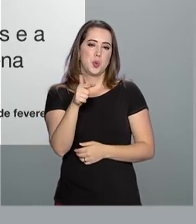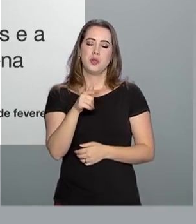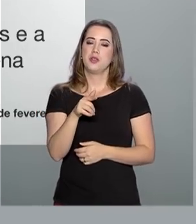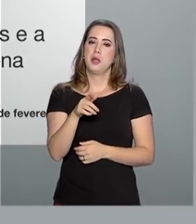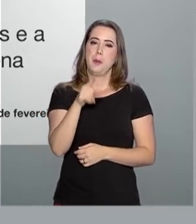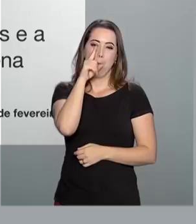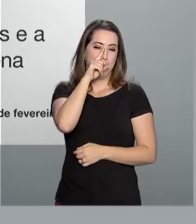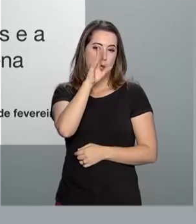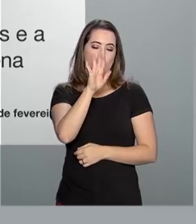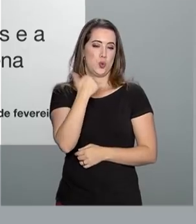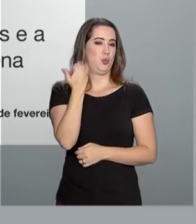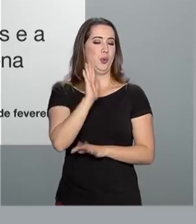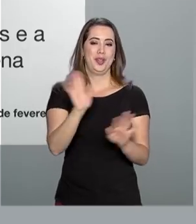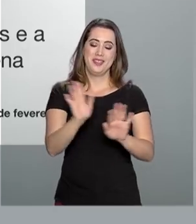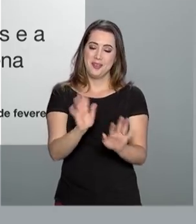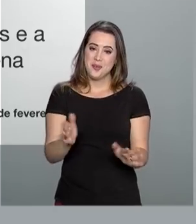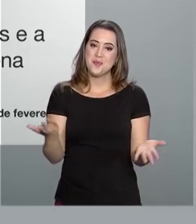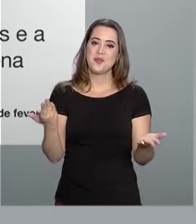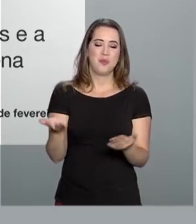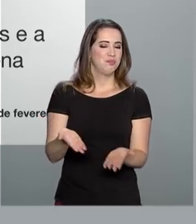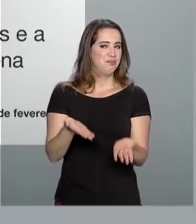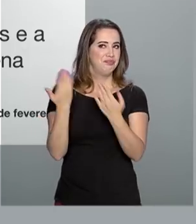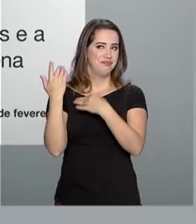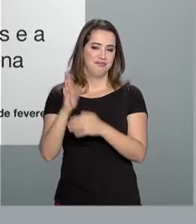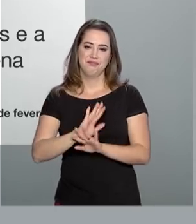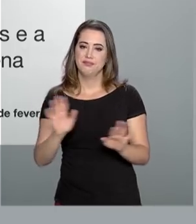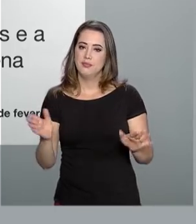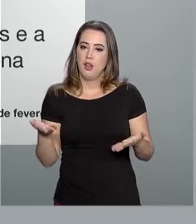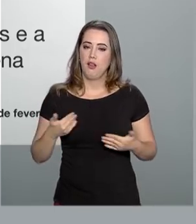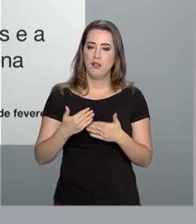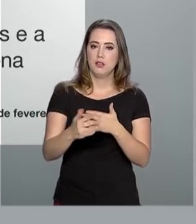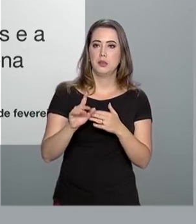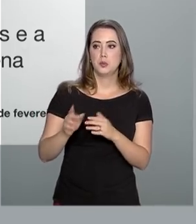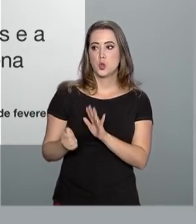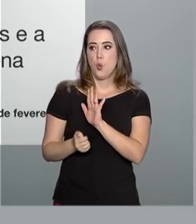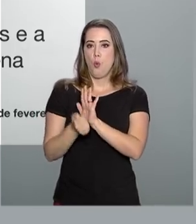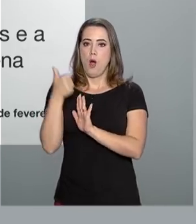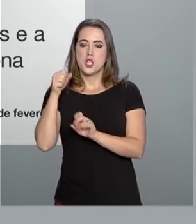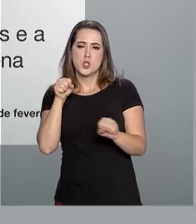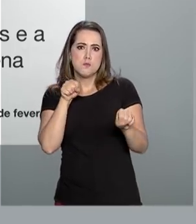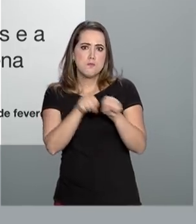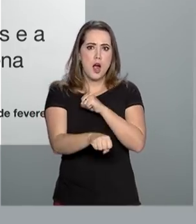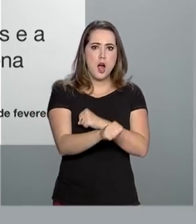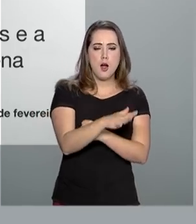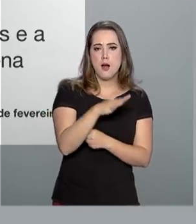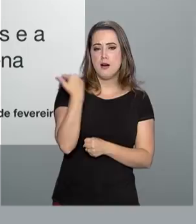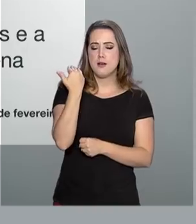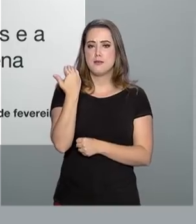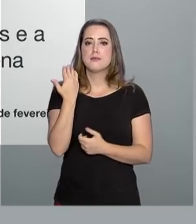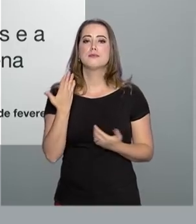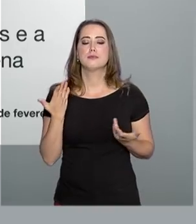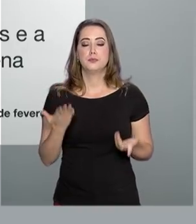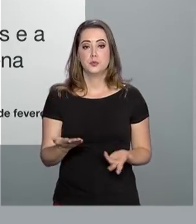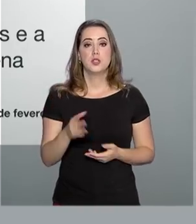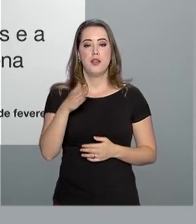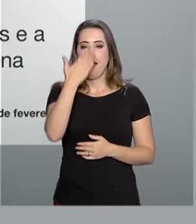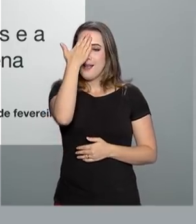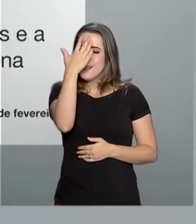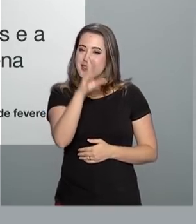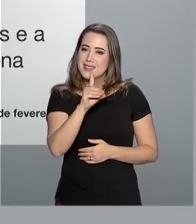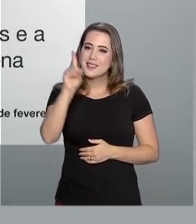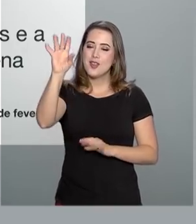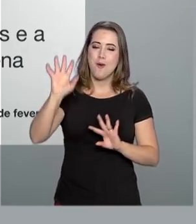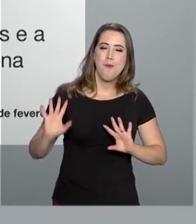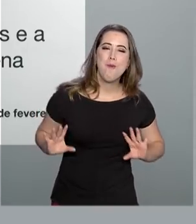trás definitivamente após a tentativa de assassinato que ele sofreu. Agradeceu a Deus e